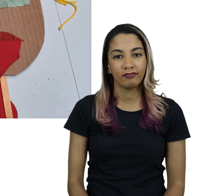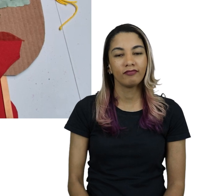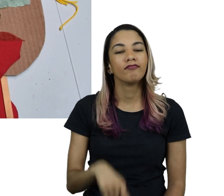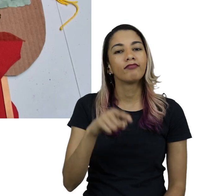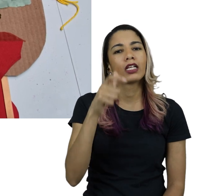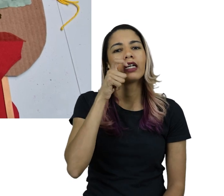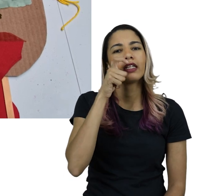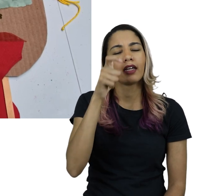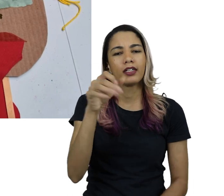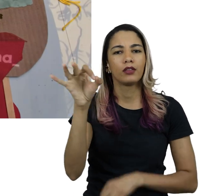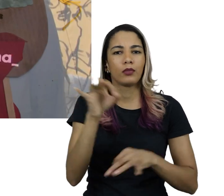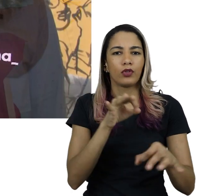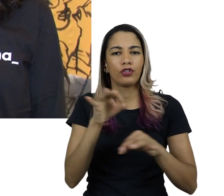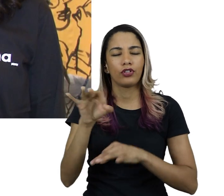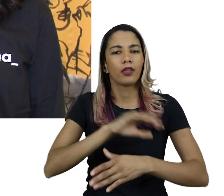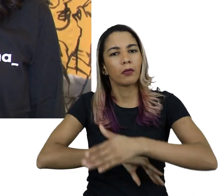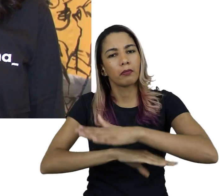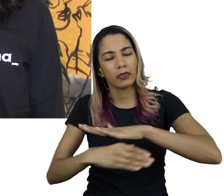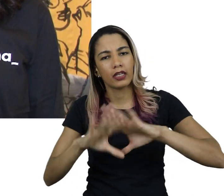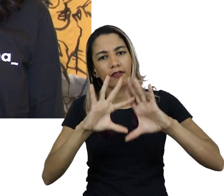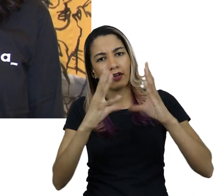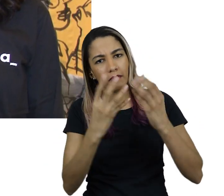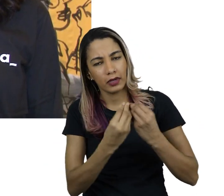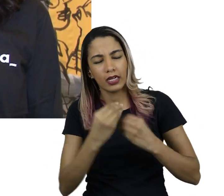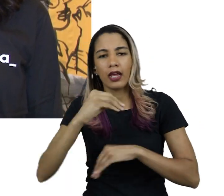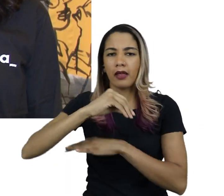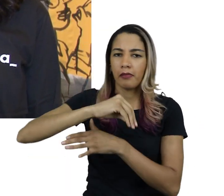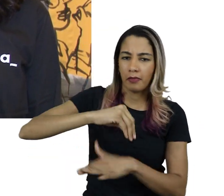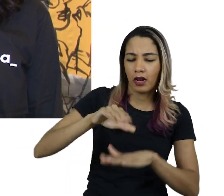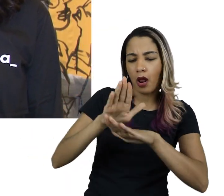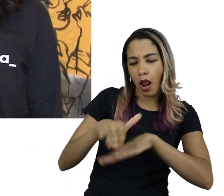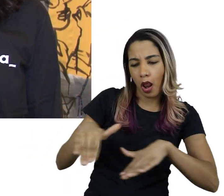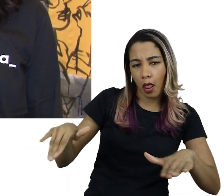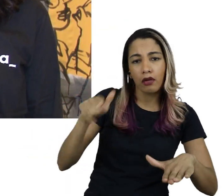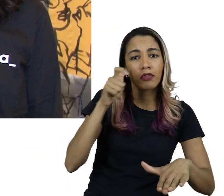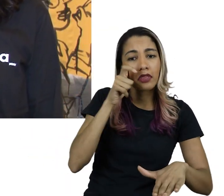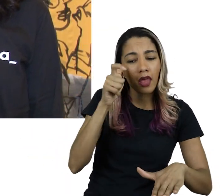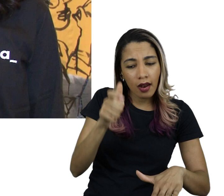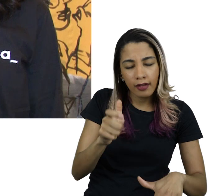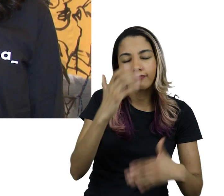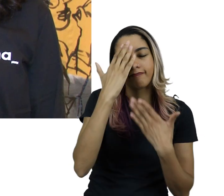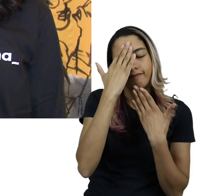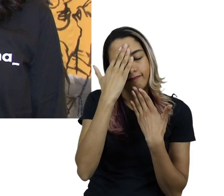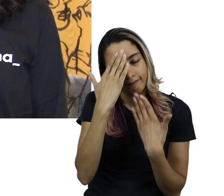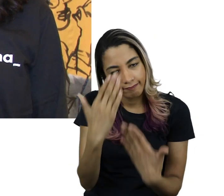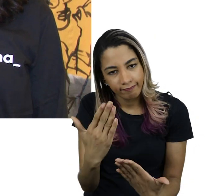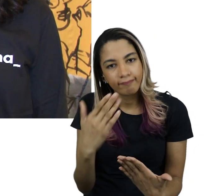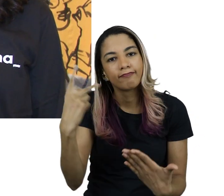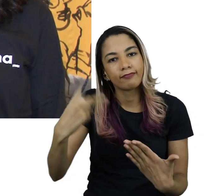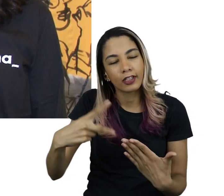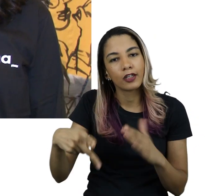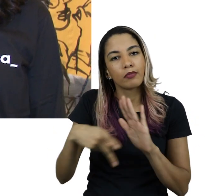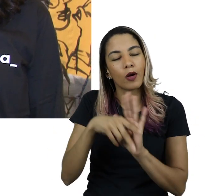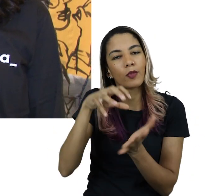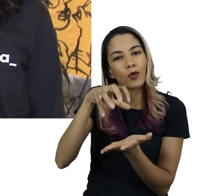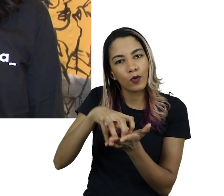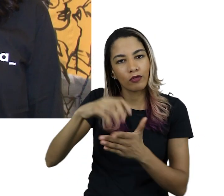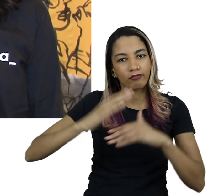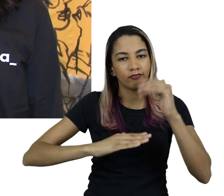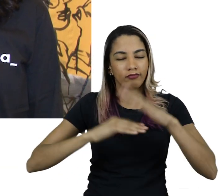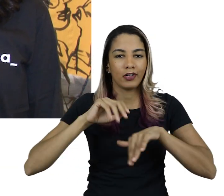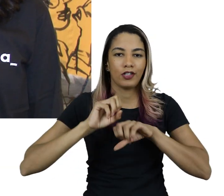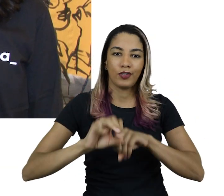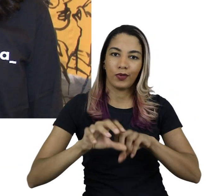Agradecemos seu interesse nas ações do Pina Família e Pina Pequenos, do Núcleo de Ação Educativa da